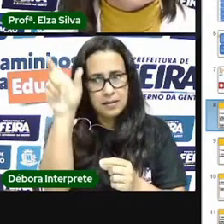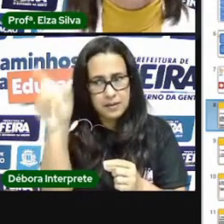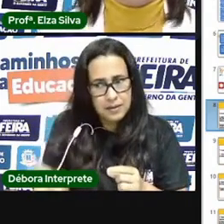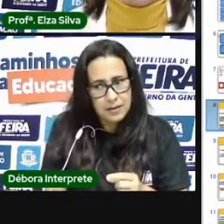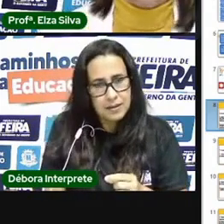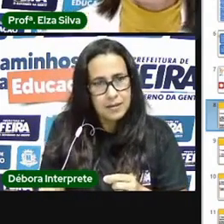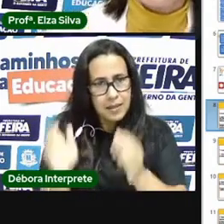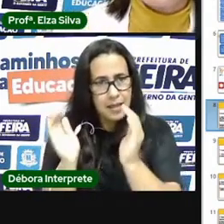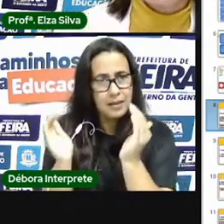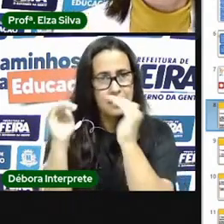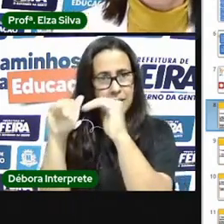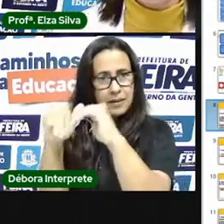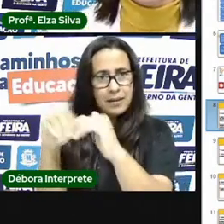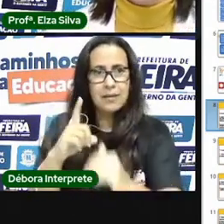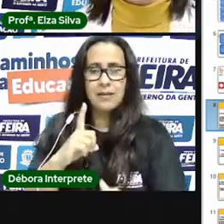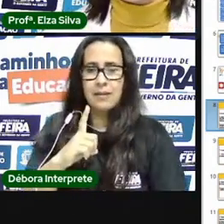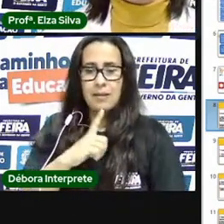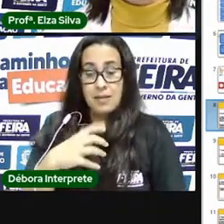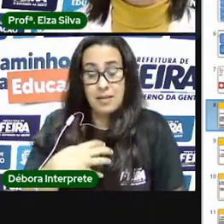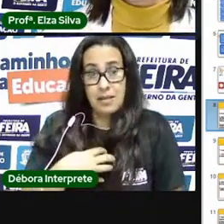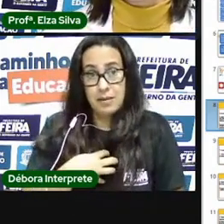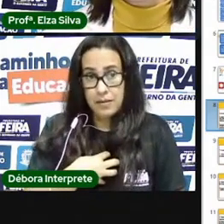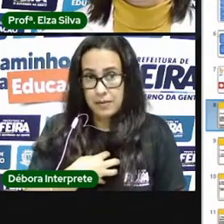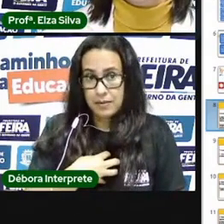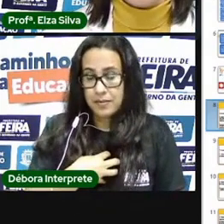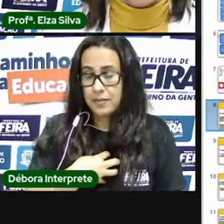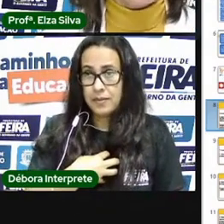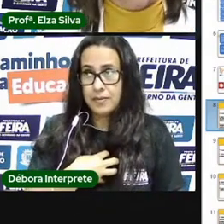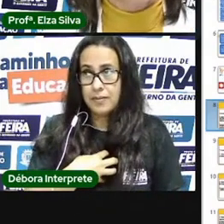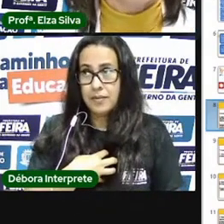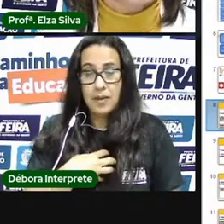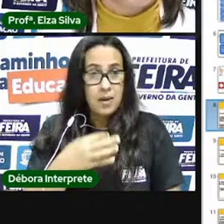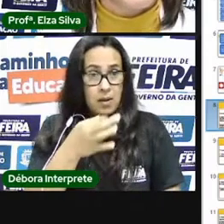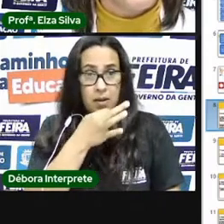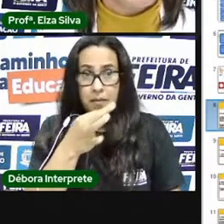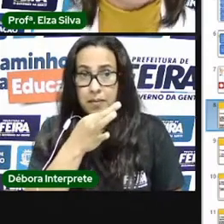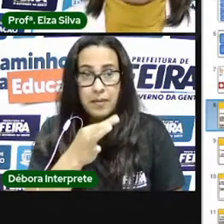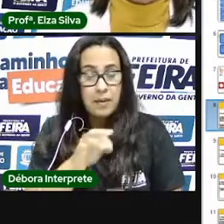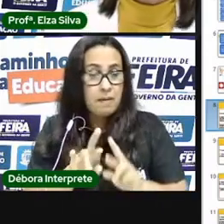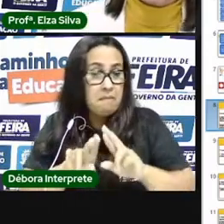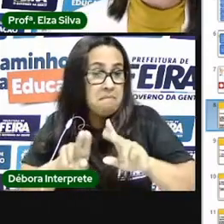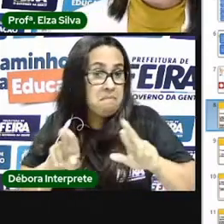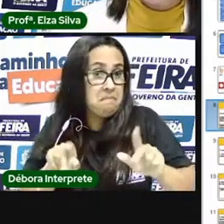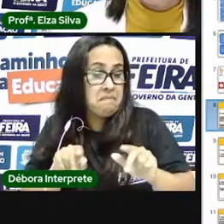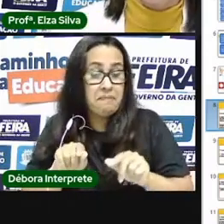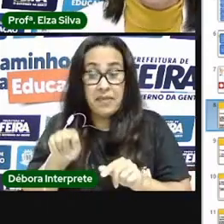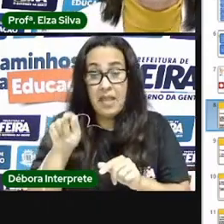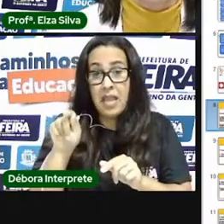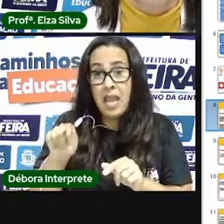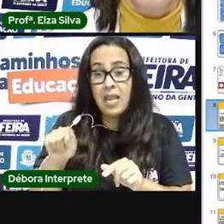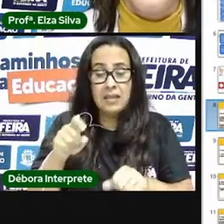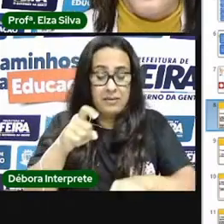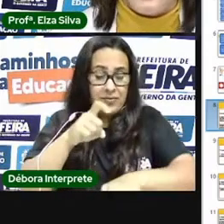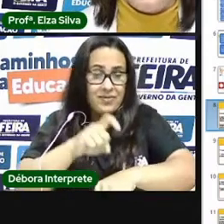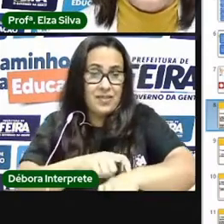sentimentos, emoções e opiniões. Quanto ao observador, somos nós, o